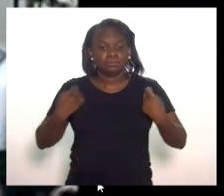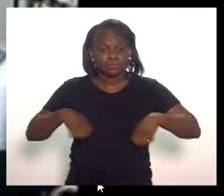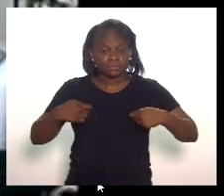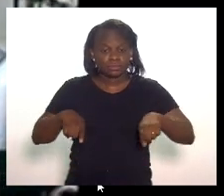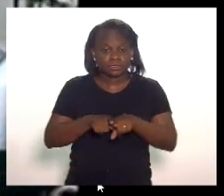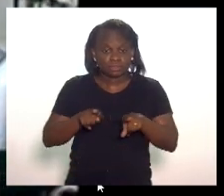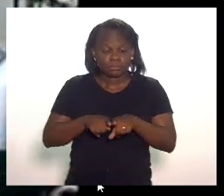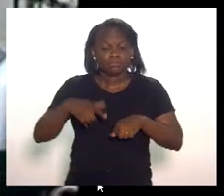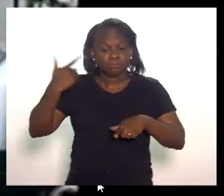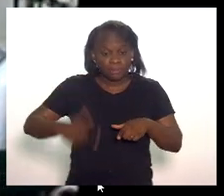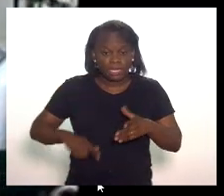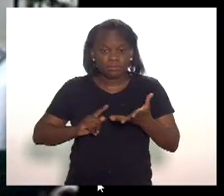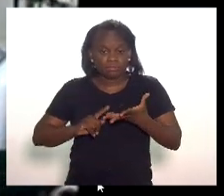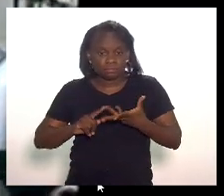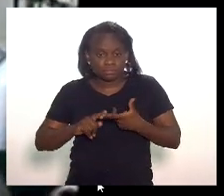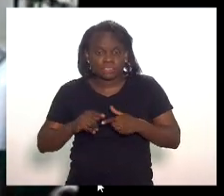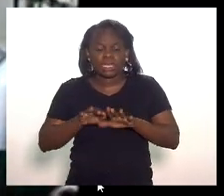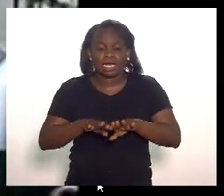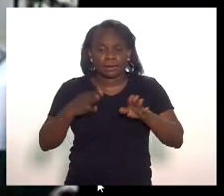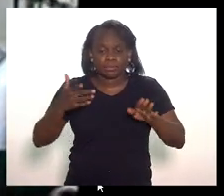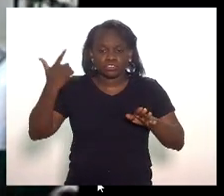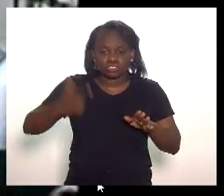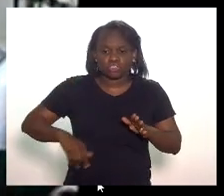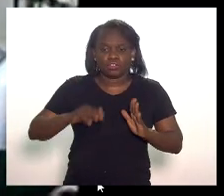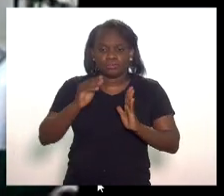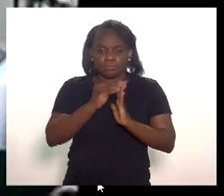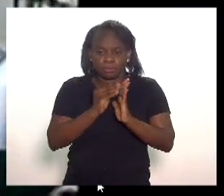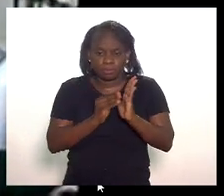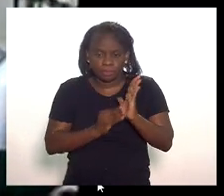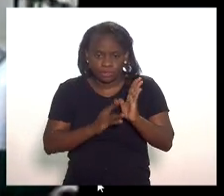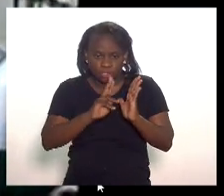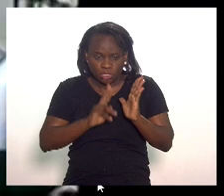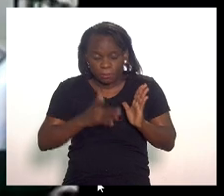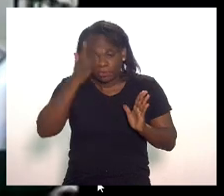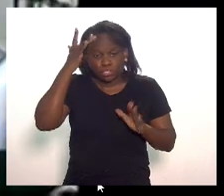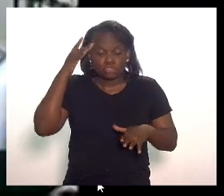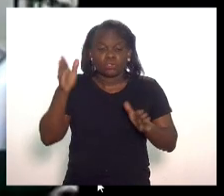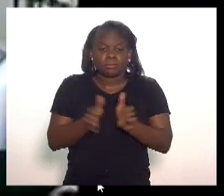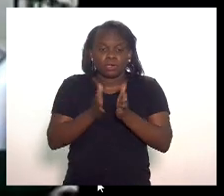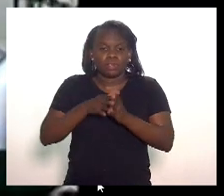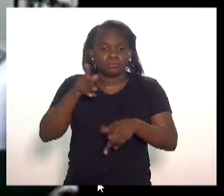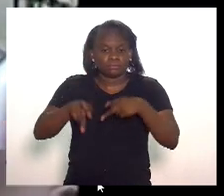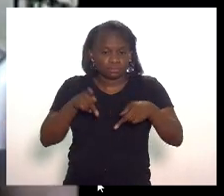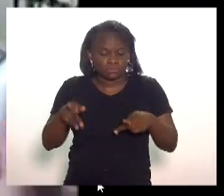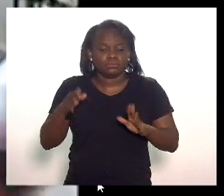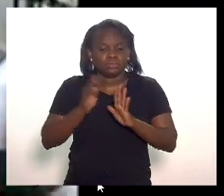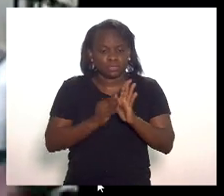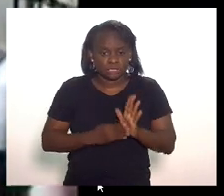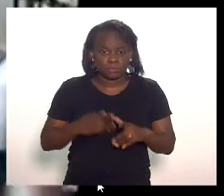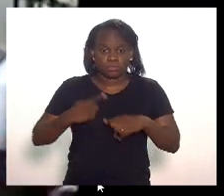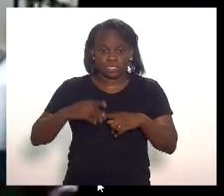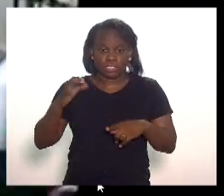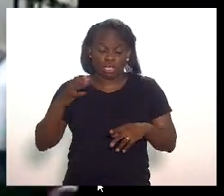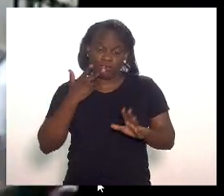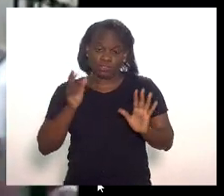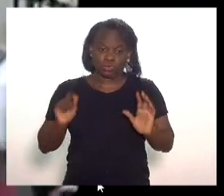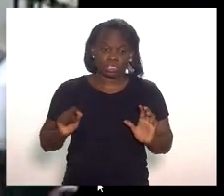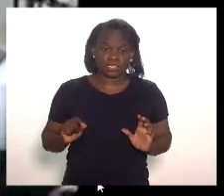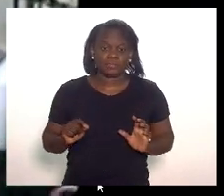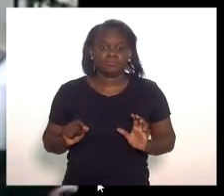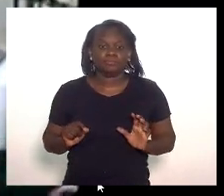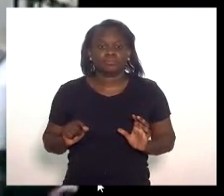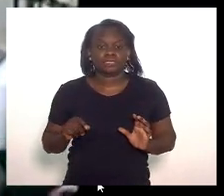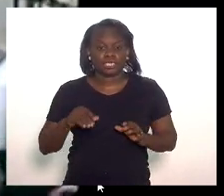tomar mais medidas abrindo novamente o cadastro para a população em situação de vulnerabilidade porque Niterói faz o seguinte ah não o